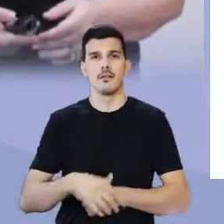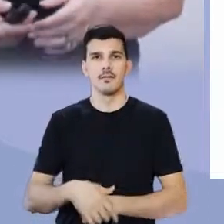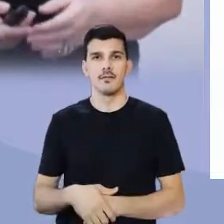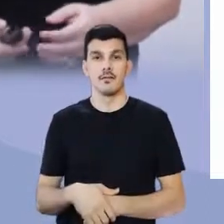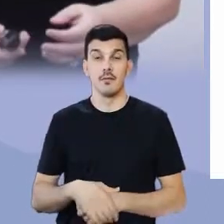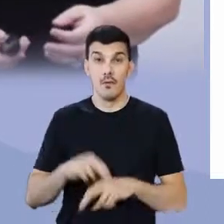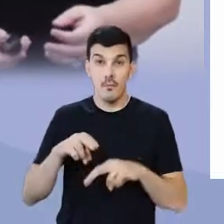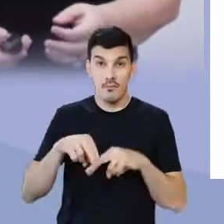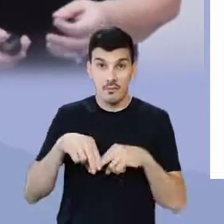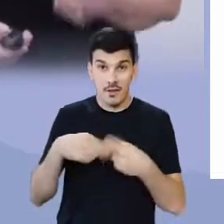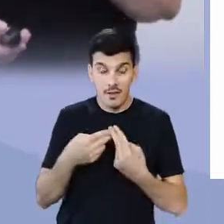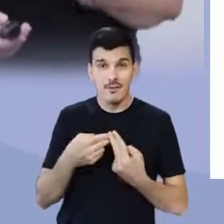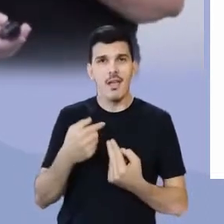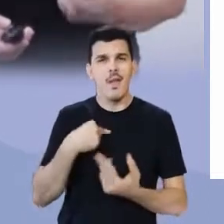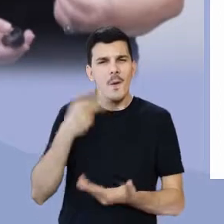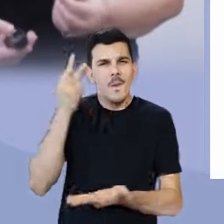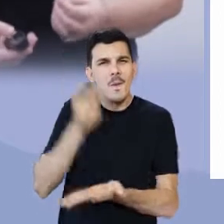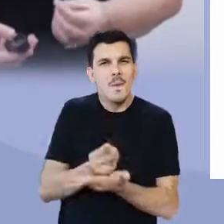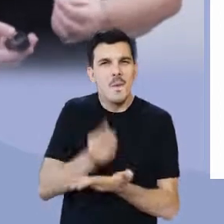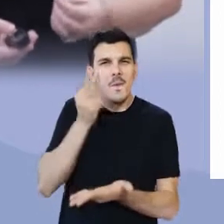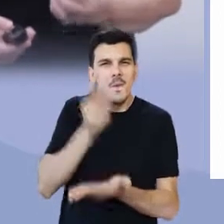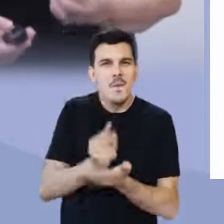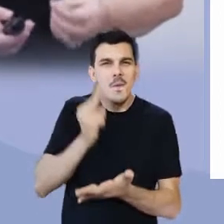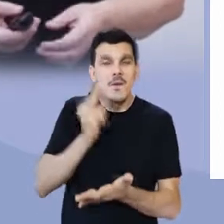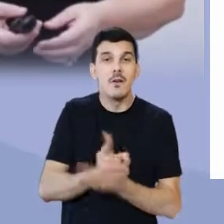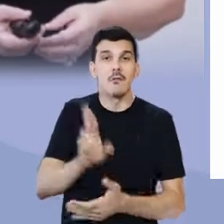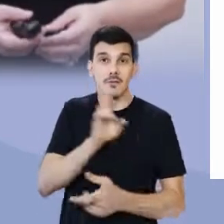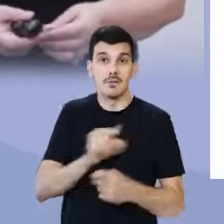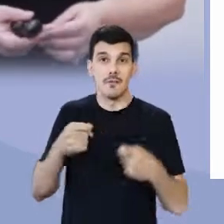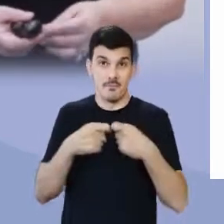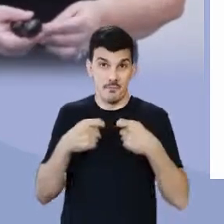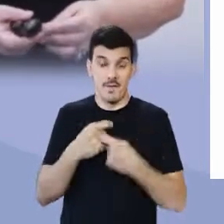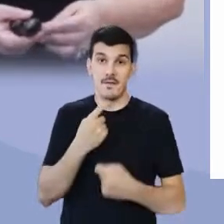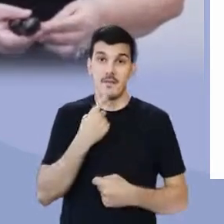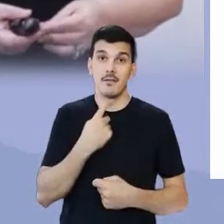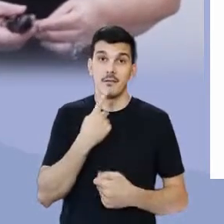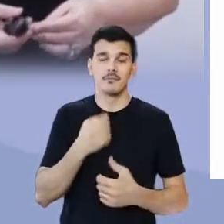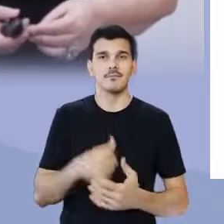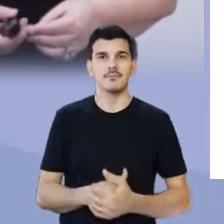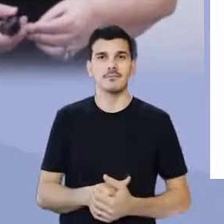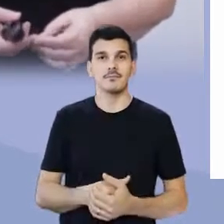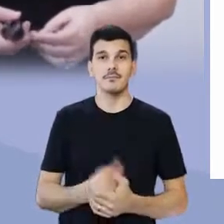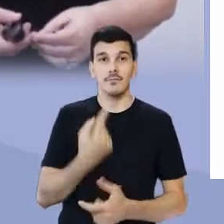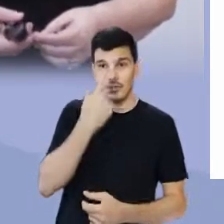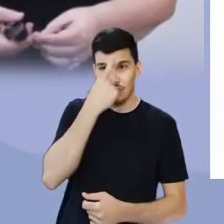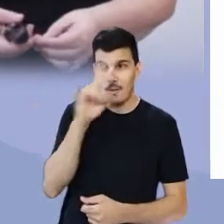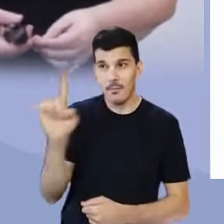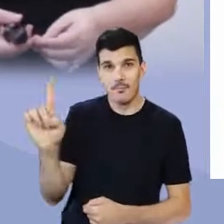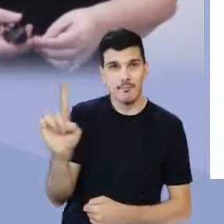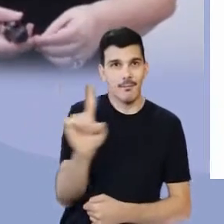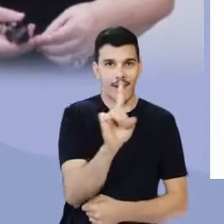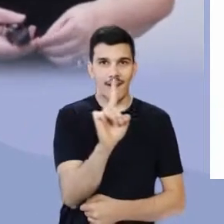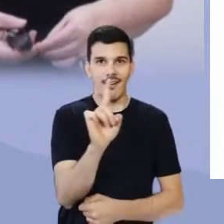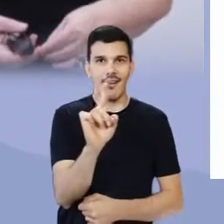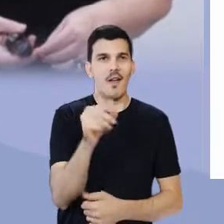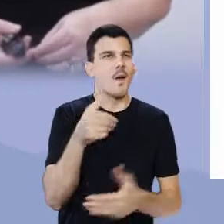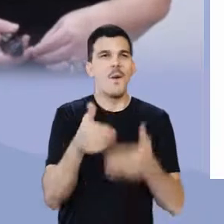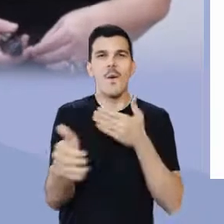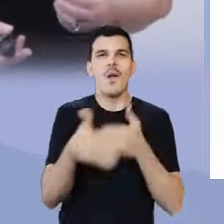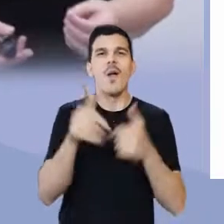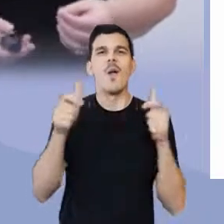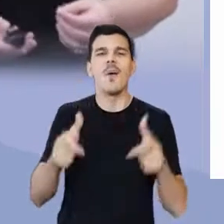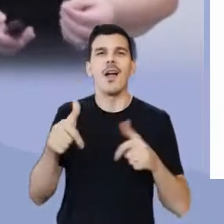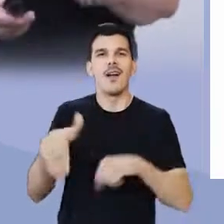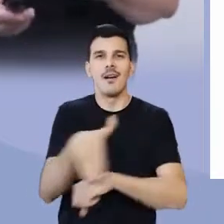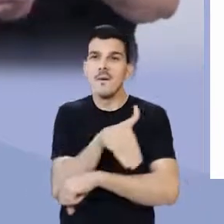Por isso, eu continuo usando essas meias vermelhas. Quando ela passar por mim, em qualquer